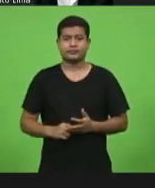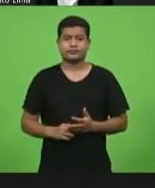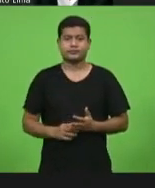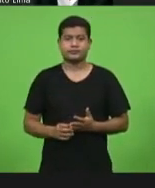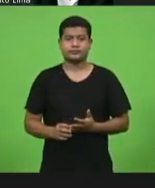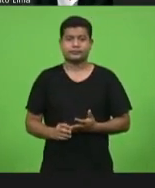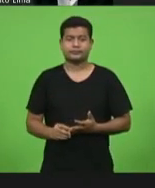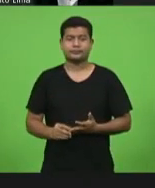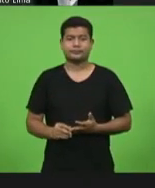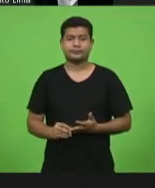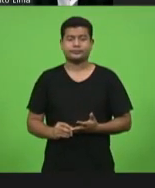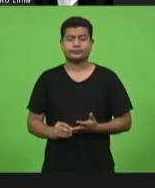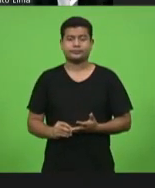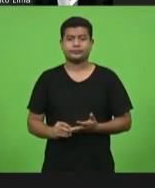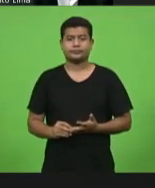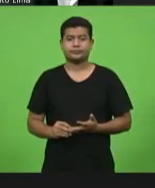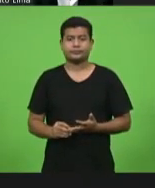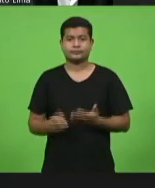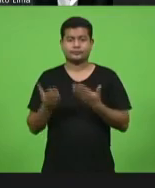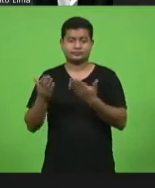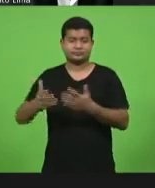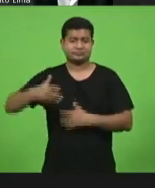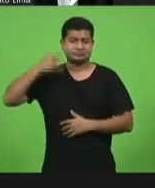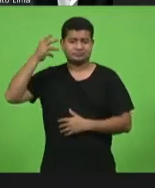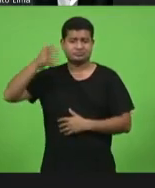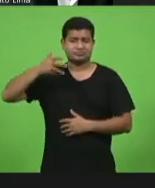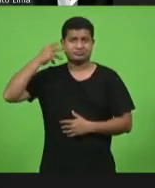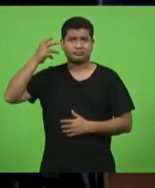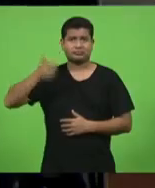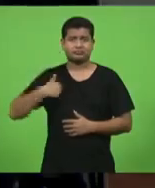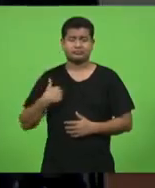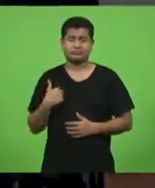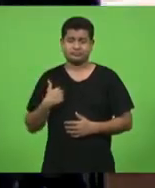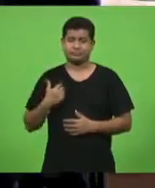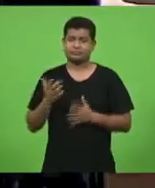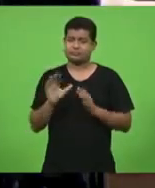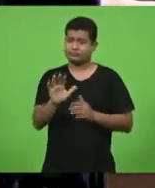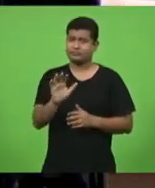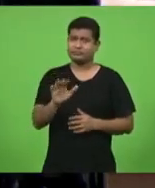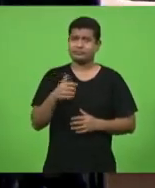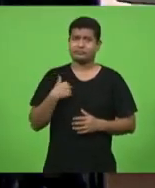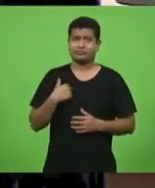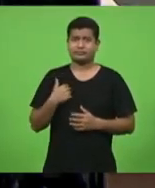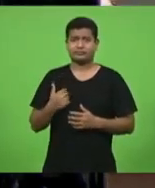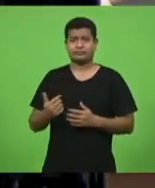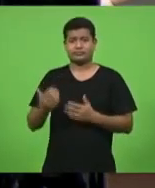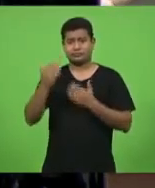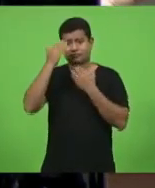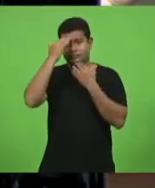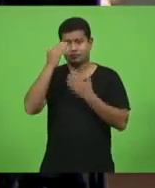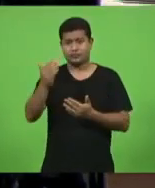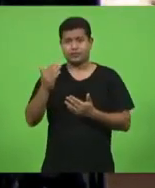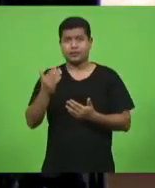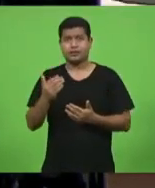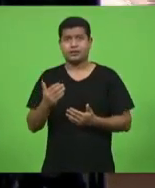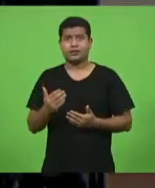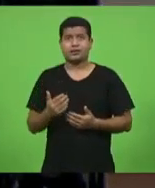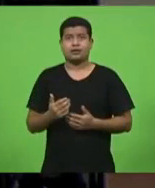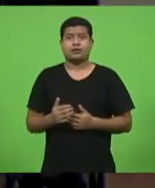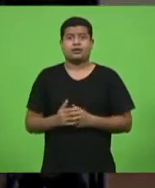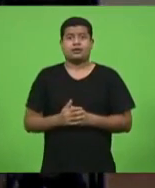Rodrigo Minotto, que fez um outro discurso. Deputado Rodrigo Minotto, V. Exª pode terminar depois de sua fala.